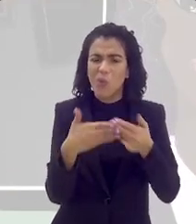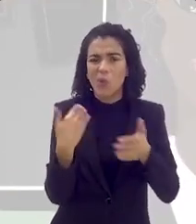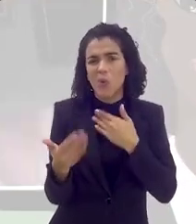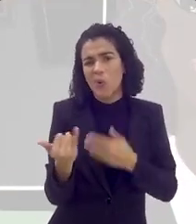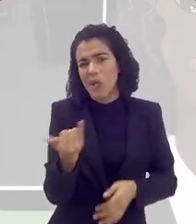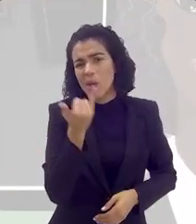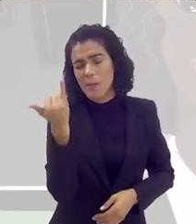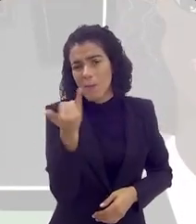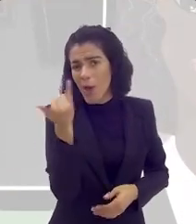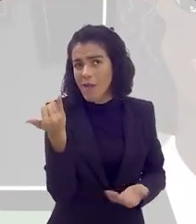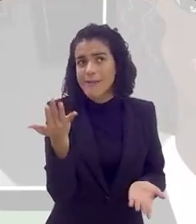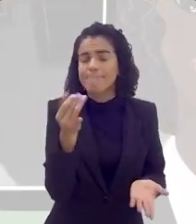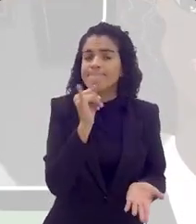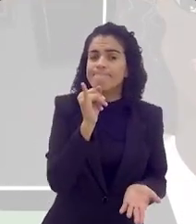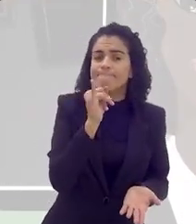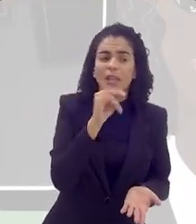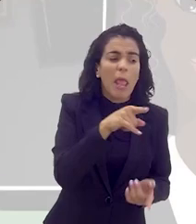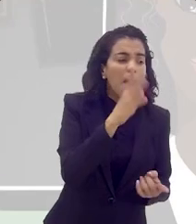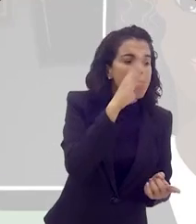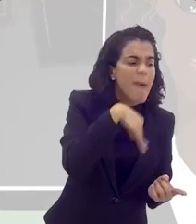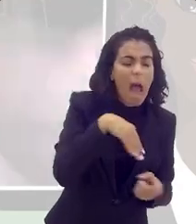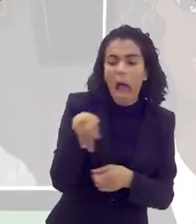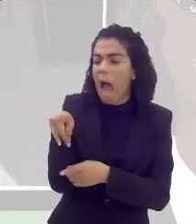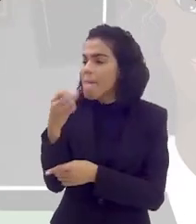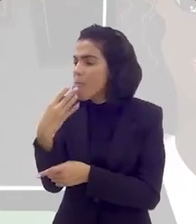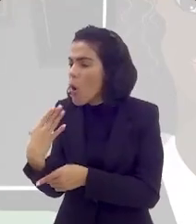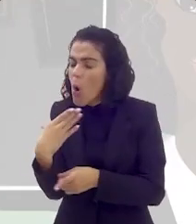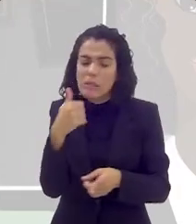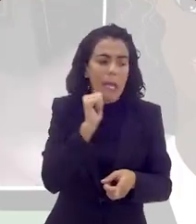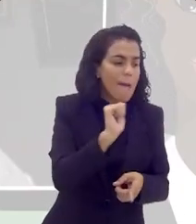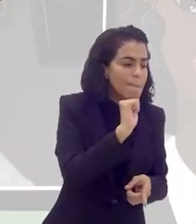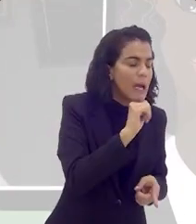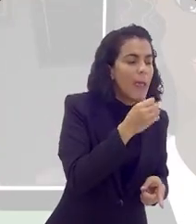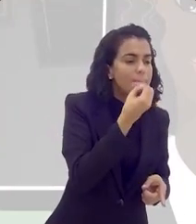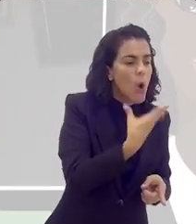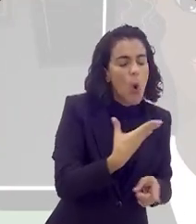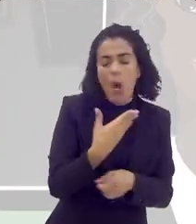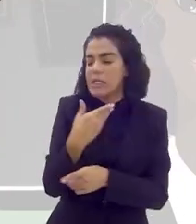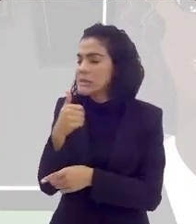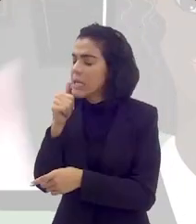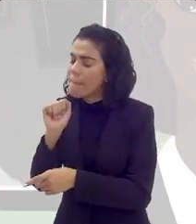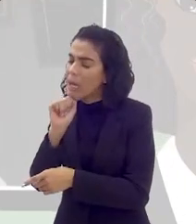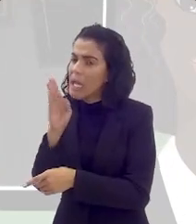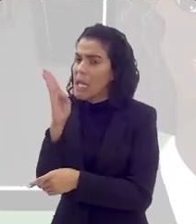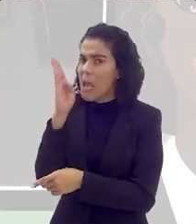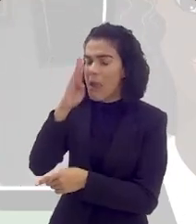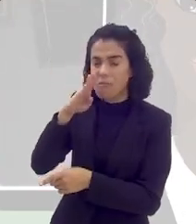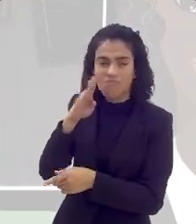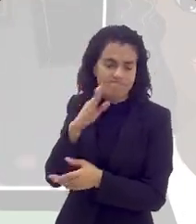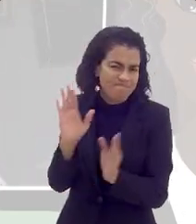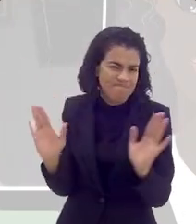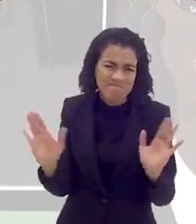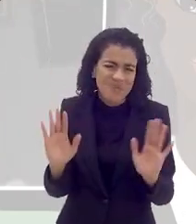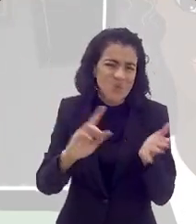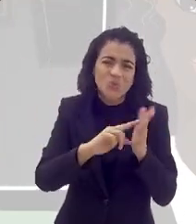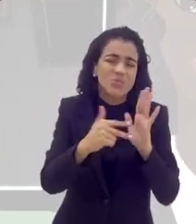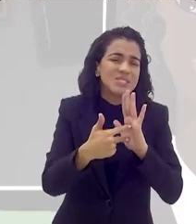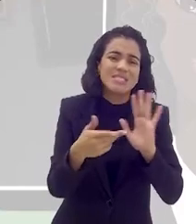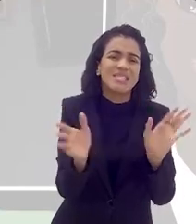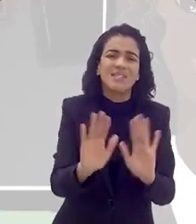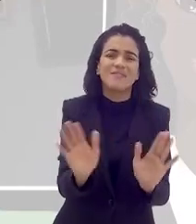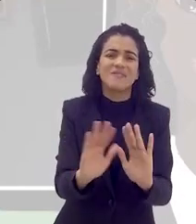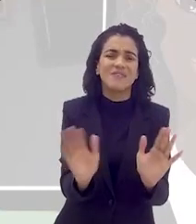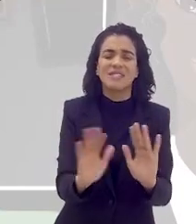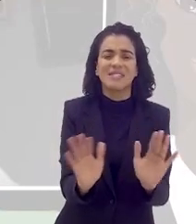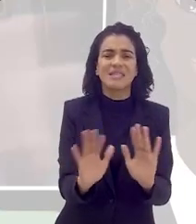não importa, nesse sentido, assim, quem é má, quem é bom, se a mãe é má, se a mãe é ruim, se o pai, não significa,